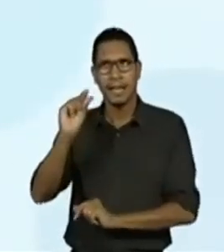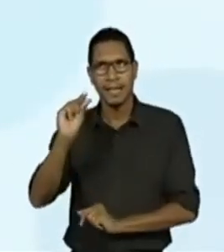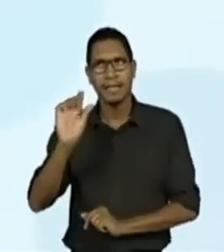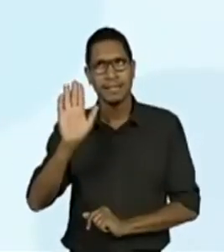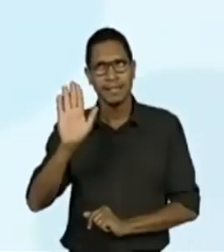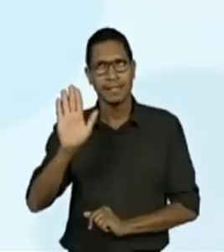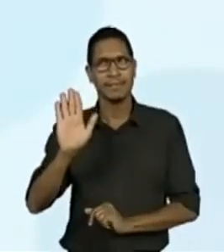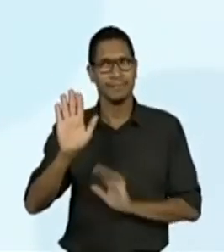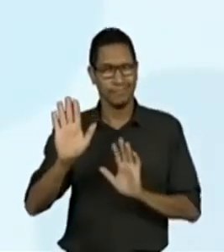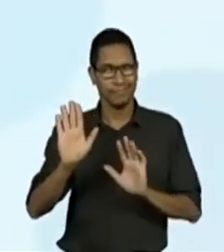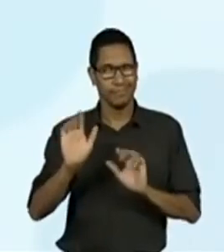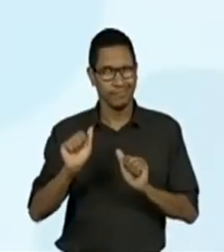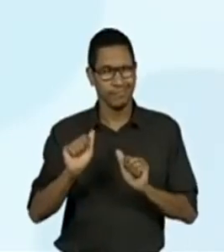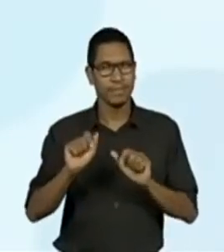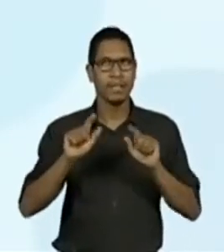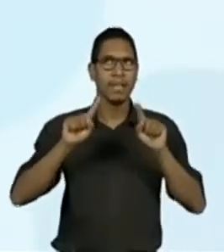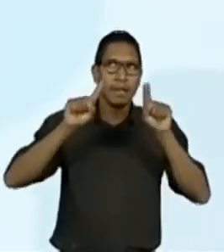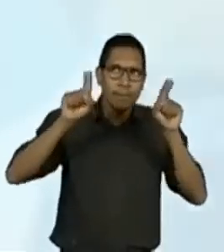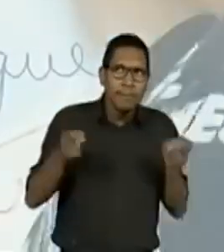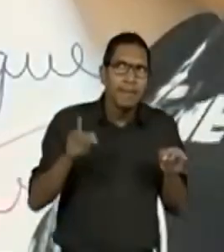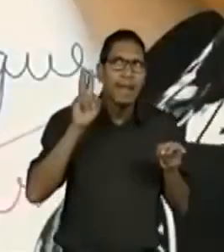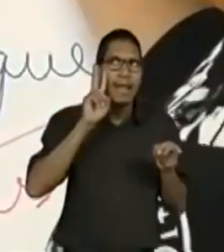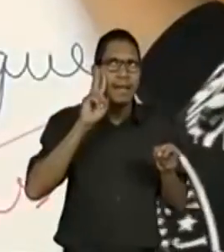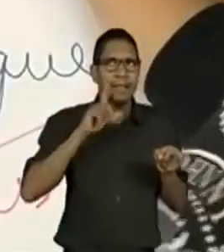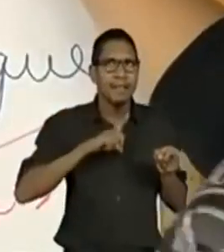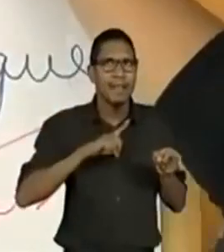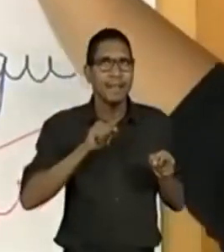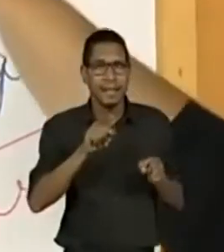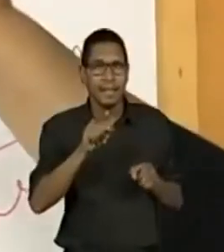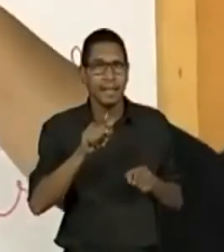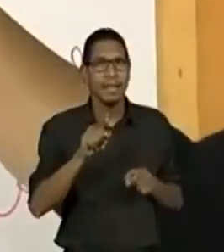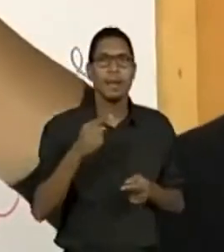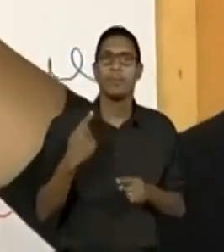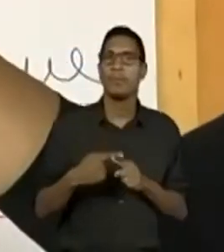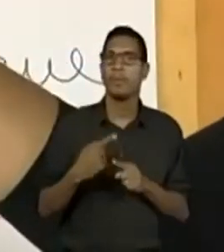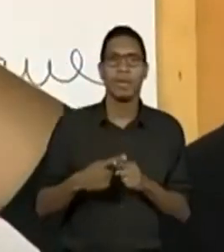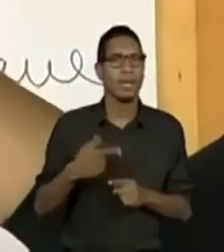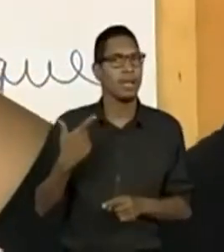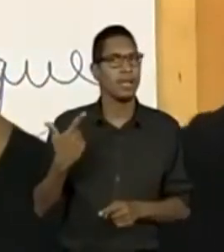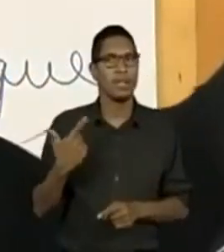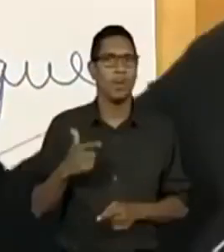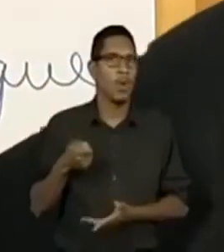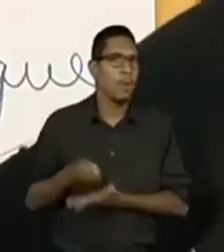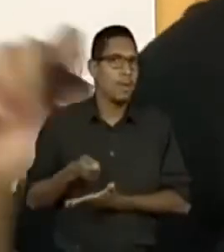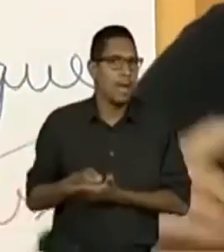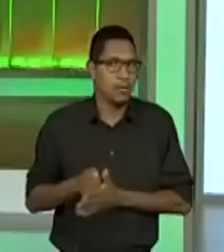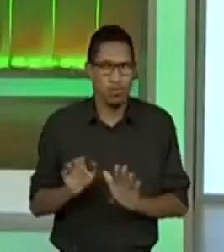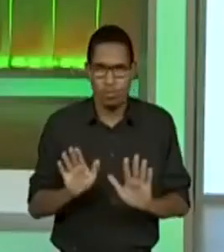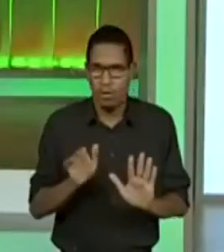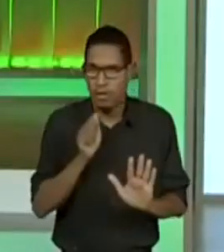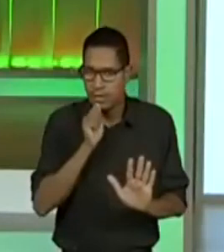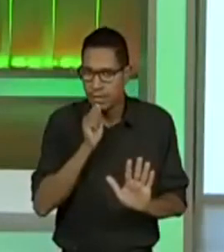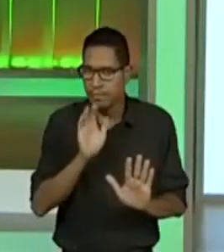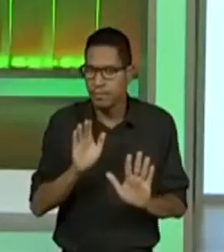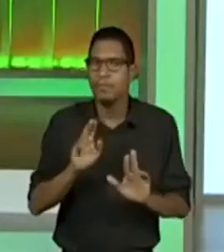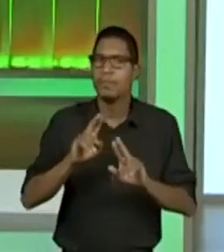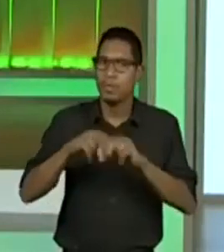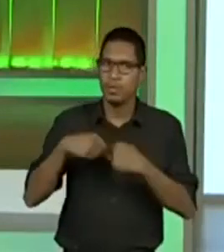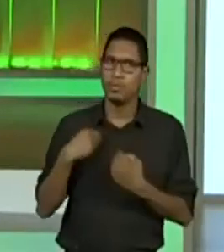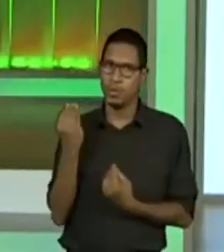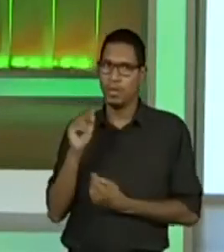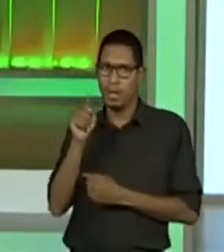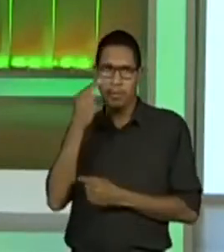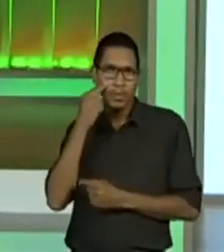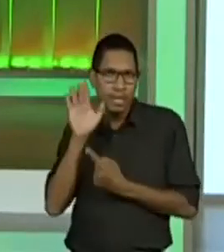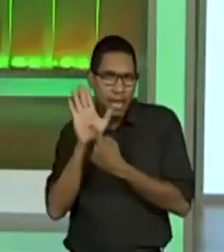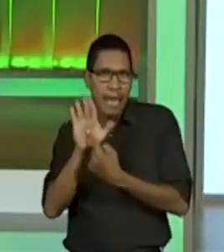não são os dois. Lembra que isso aqui tá em parênteses? Porque não fazia parte obrigatoriamente, por isso que eu separei o eu ali, tá?